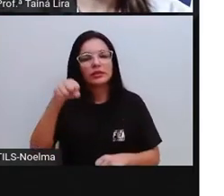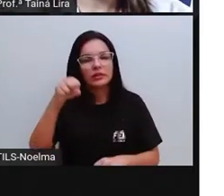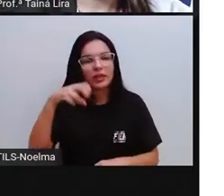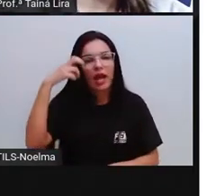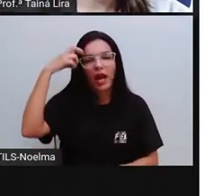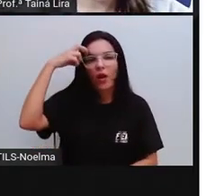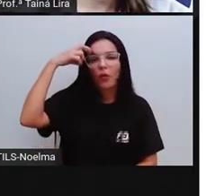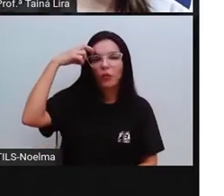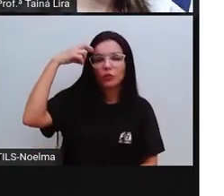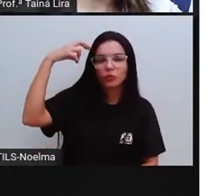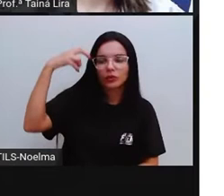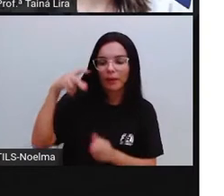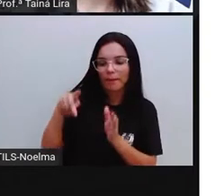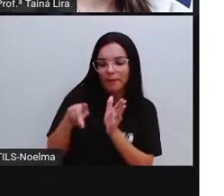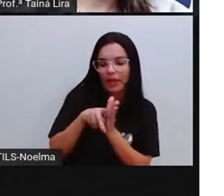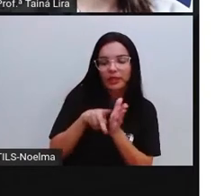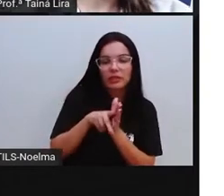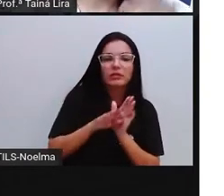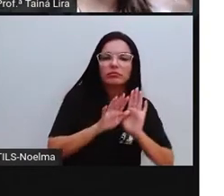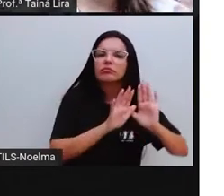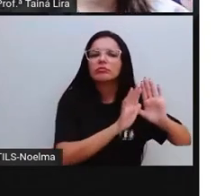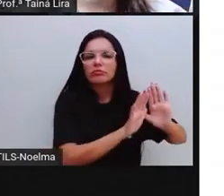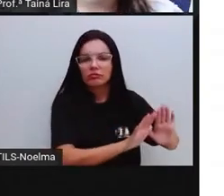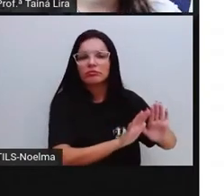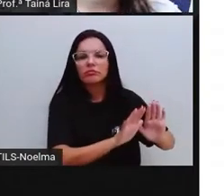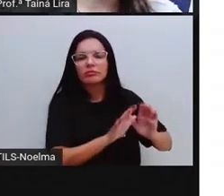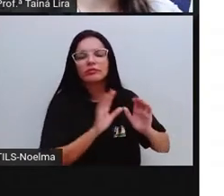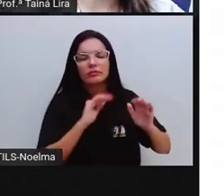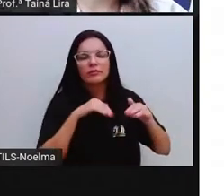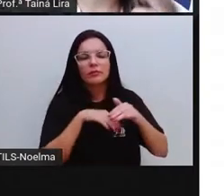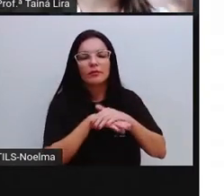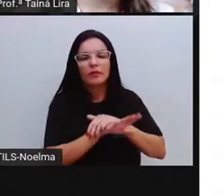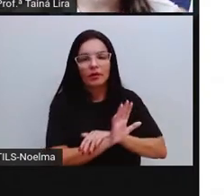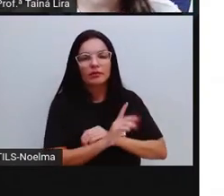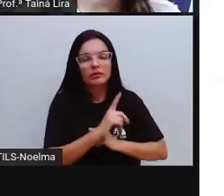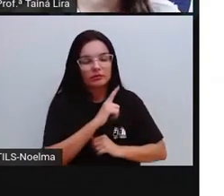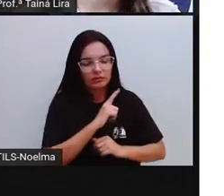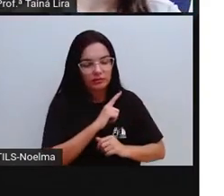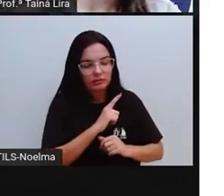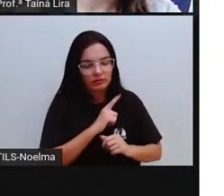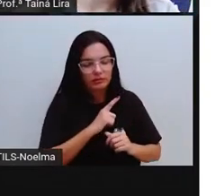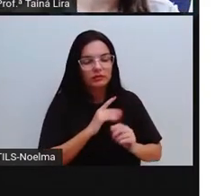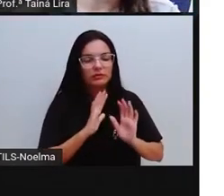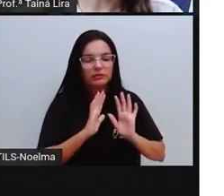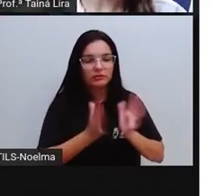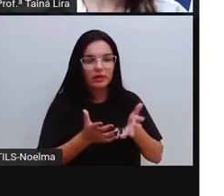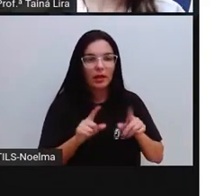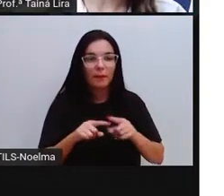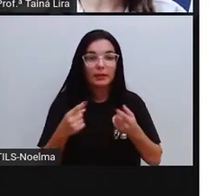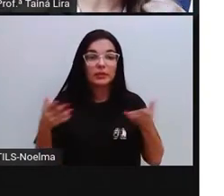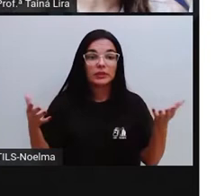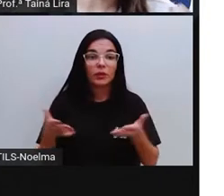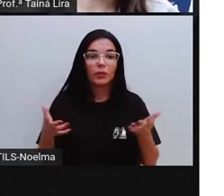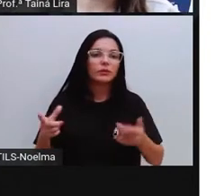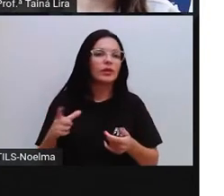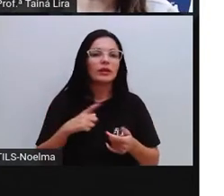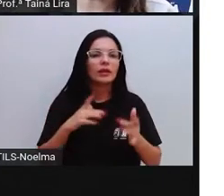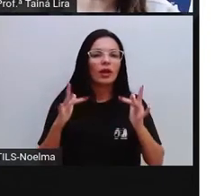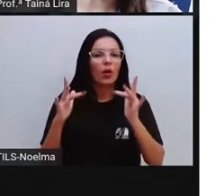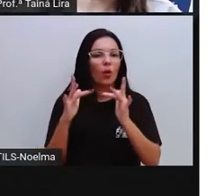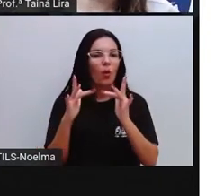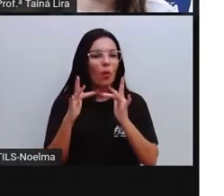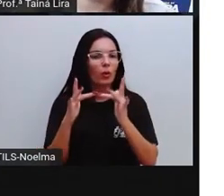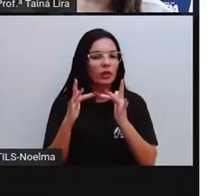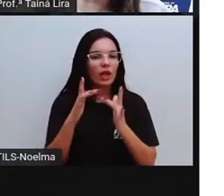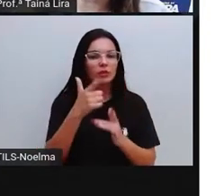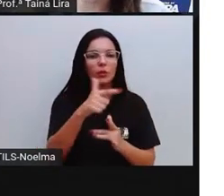aqui durante a aula. Eles têm os traços das culturas deles que são preservados, mas hoje eles já têm contatos com